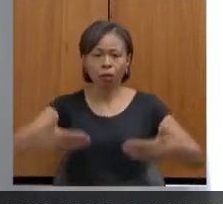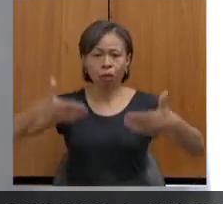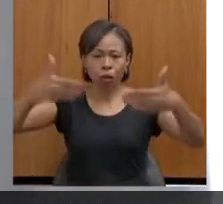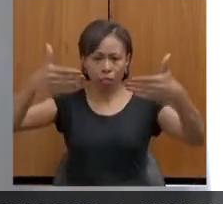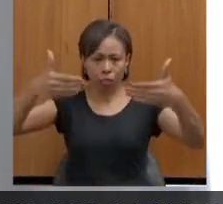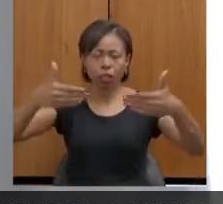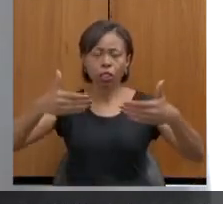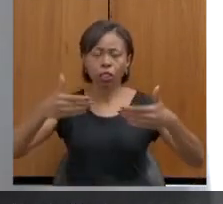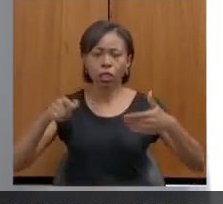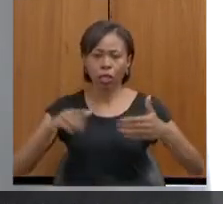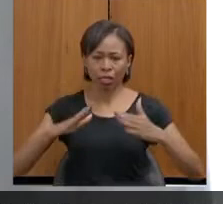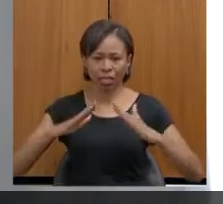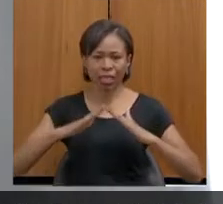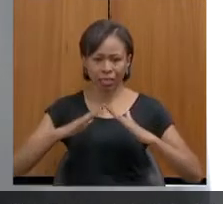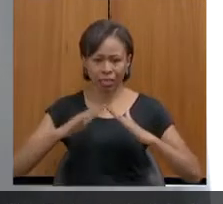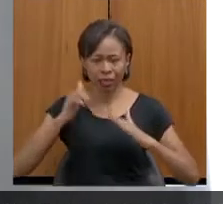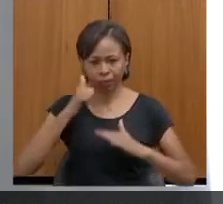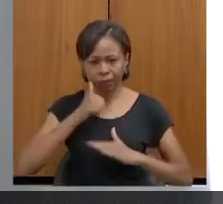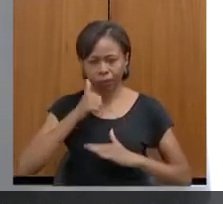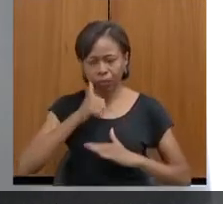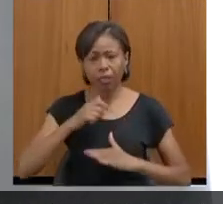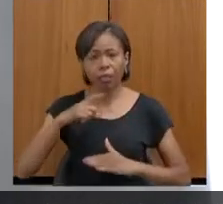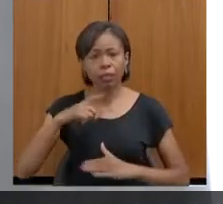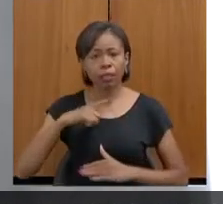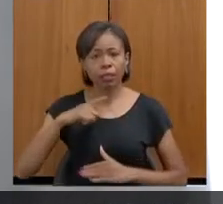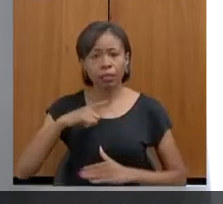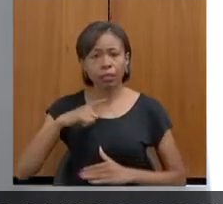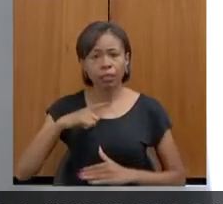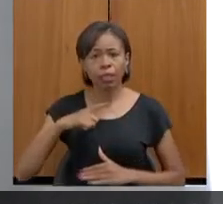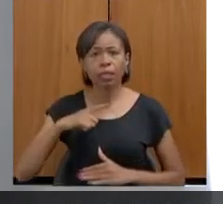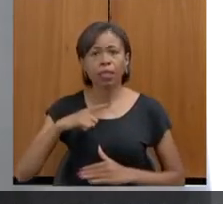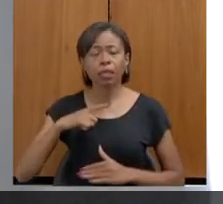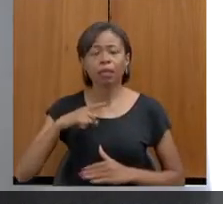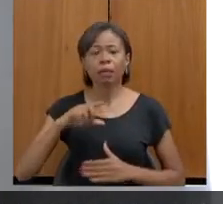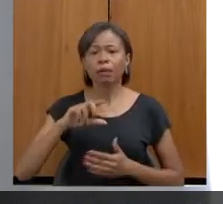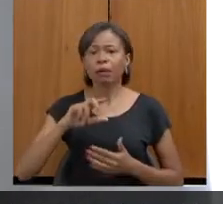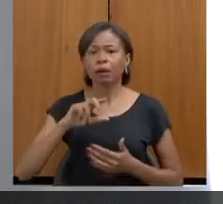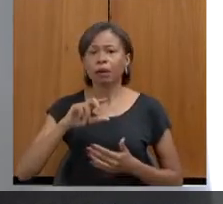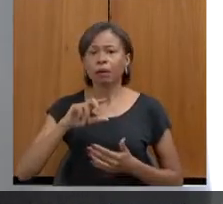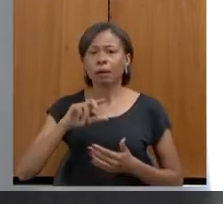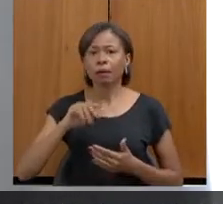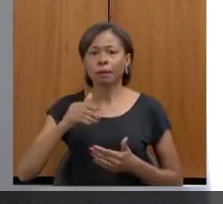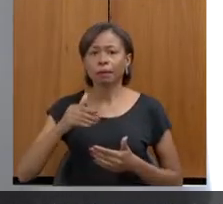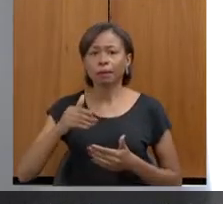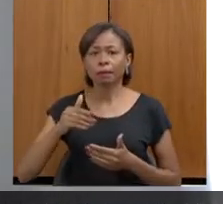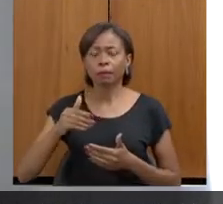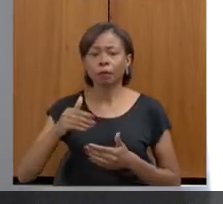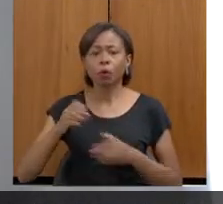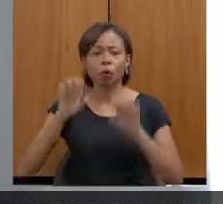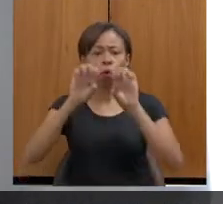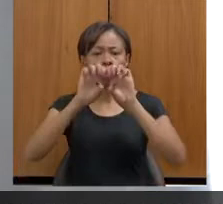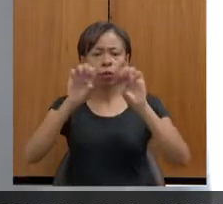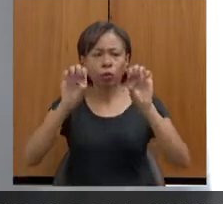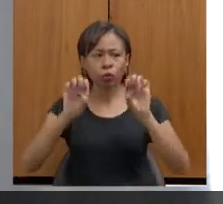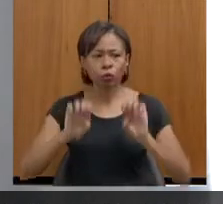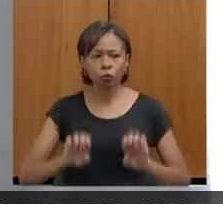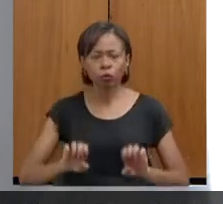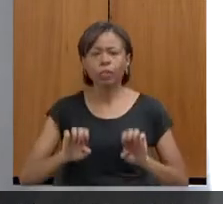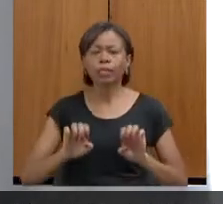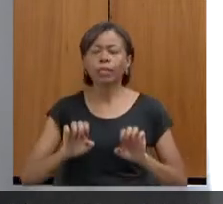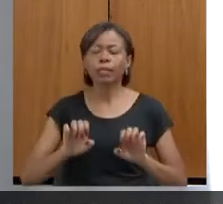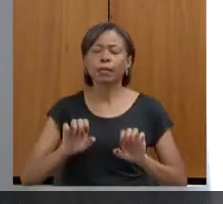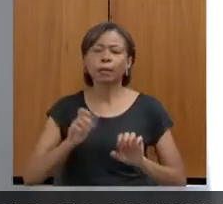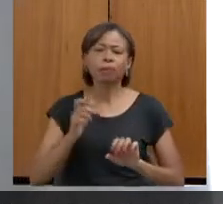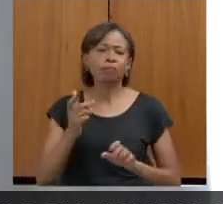parceria com o CDL. A gente tem frases de encorajamento, gente tem uma estrutura que não